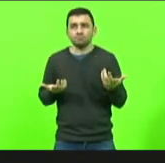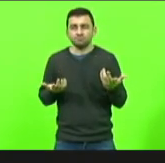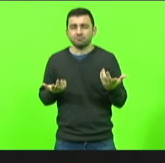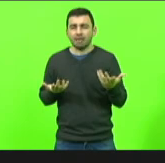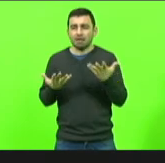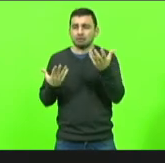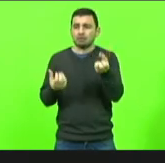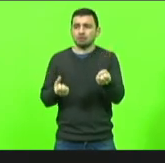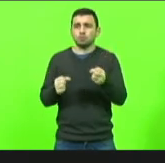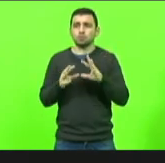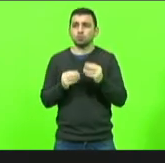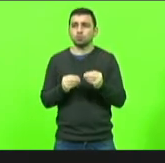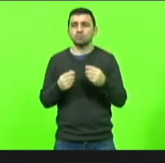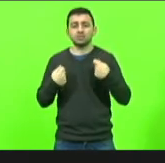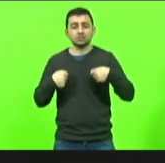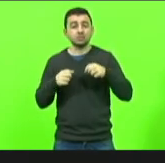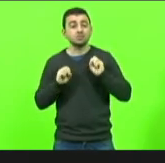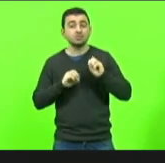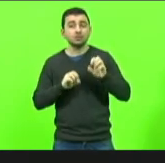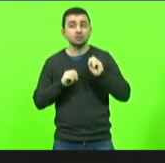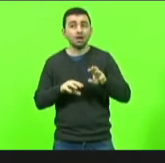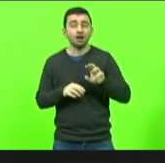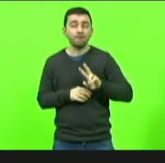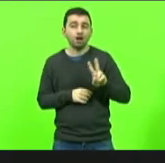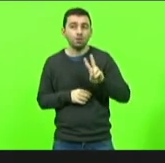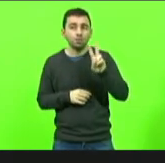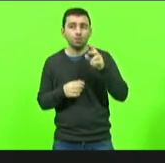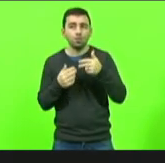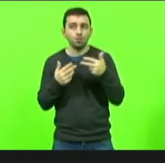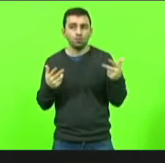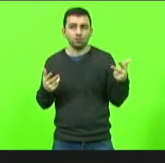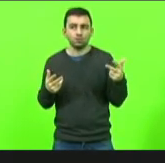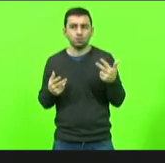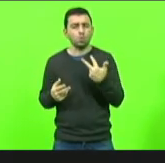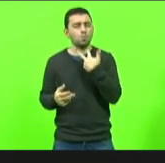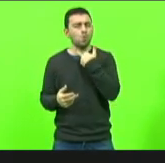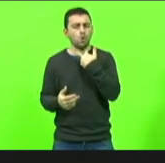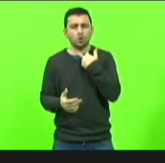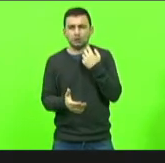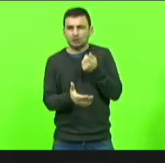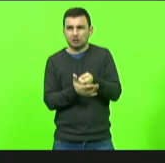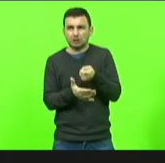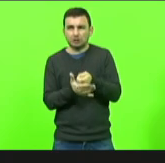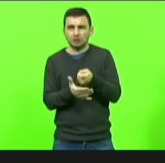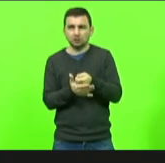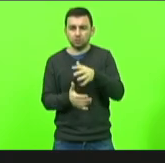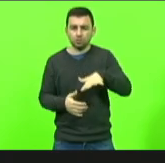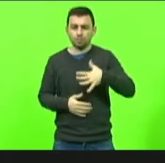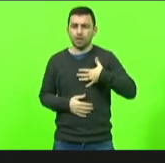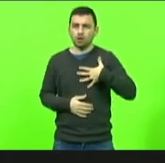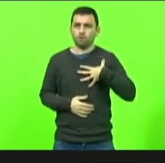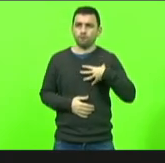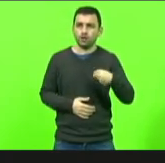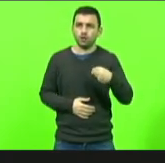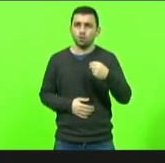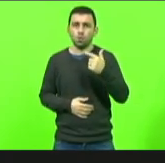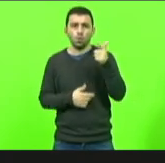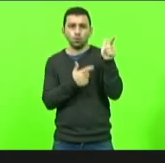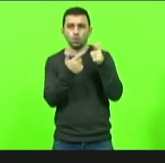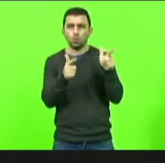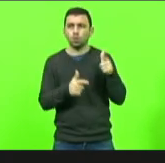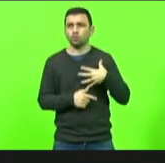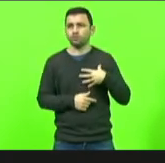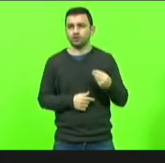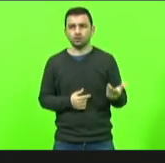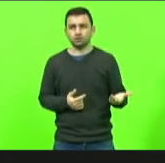ensine valores ensine a aceitar mas não tente impor nada ao meu filho ou ao filho dos outros não tente